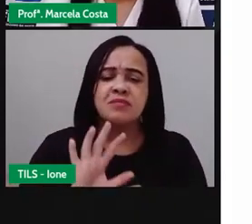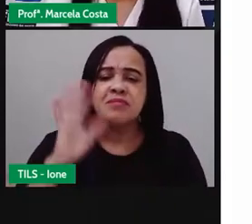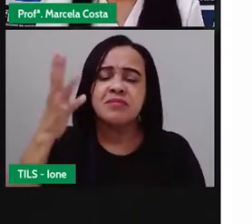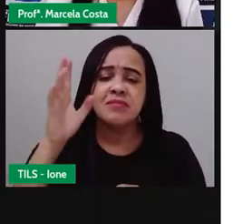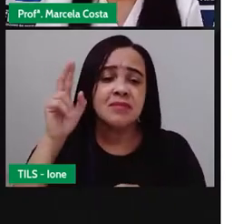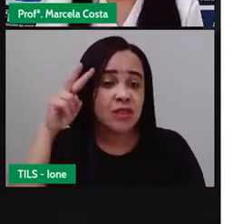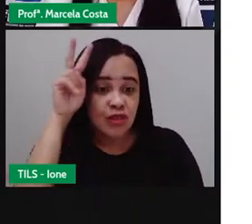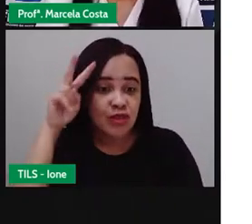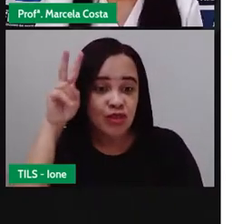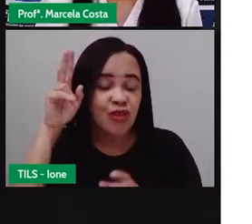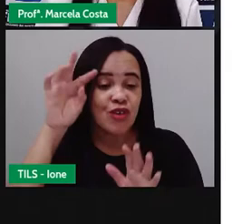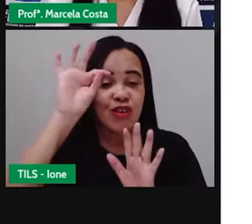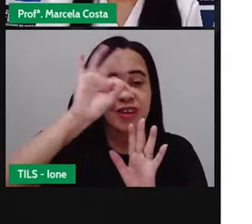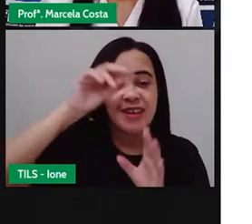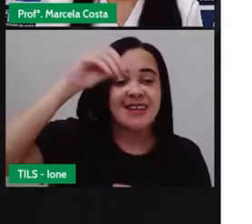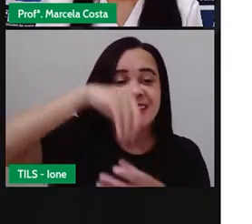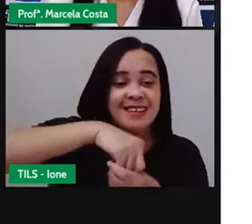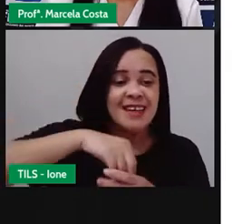na história?